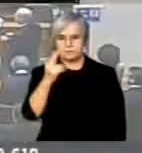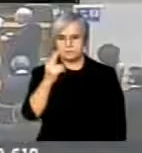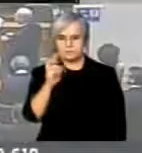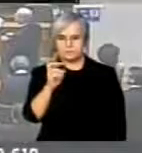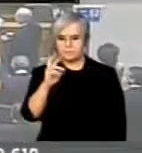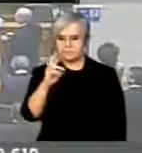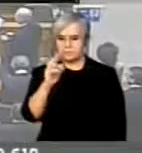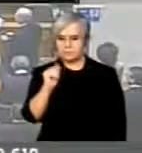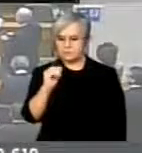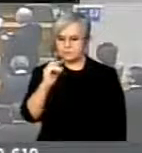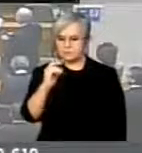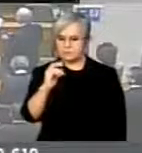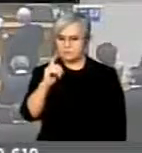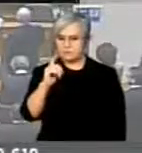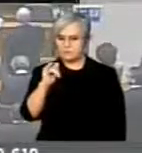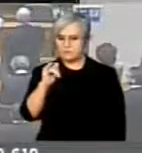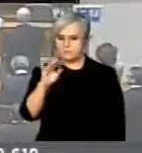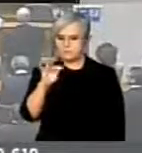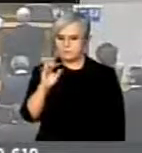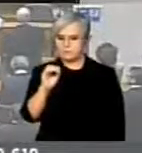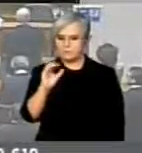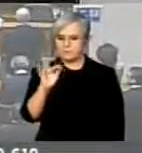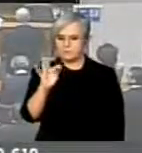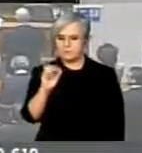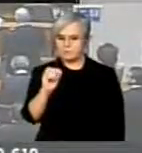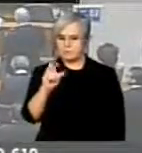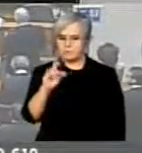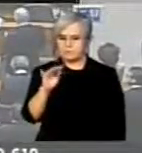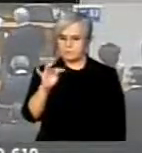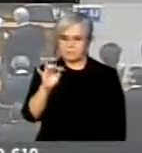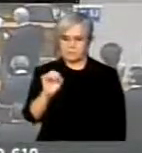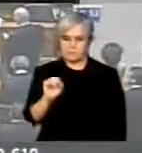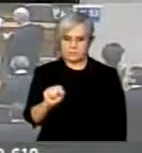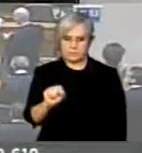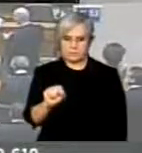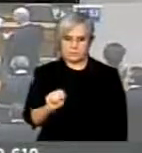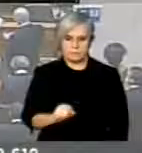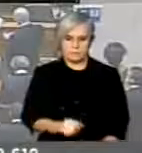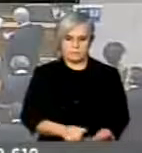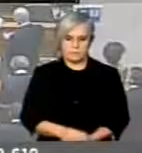Microfone, ele está com manobra. Tem a palavra o deputado Heráclito Fortes.